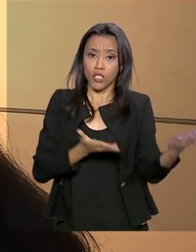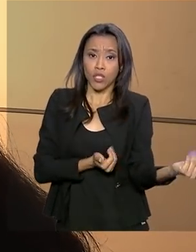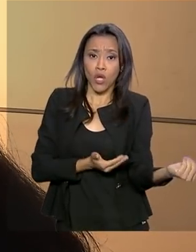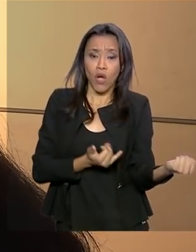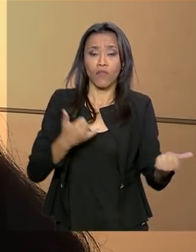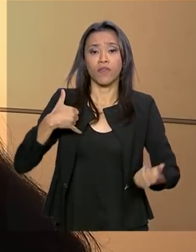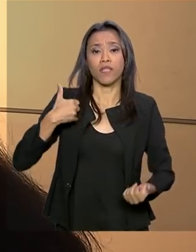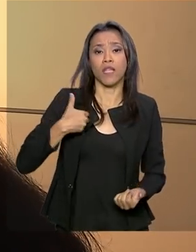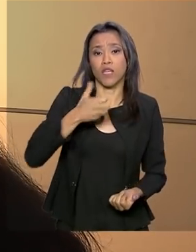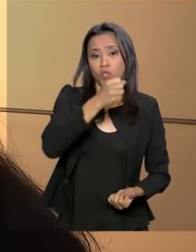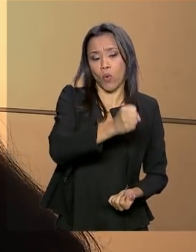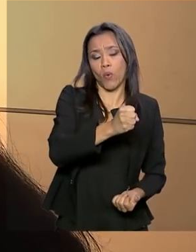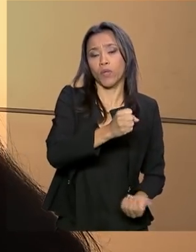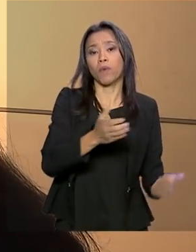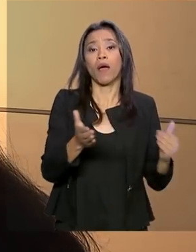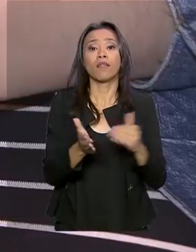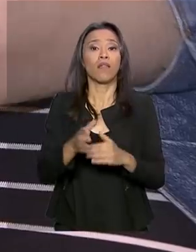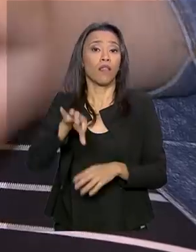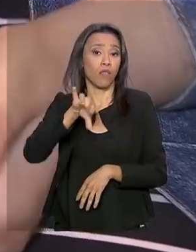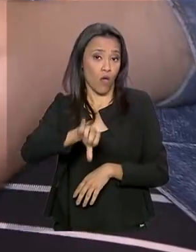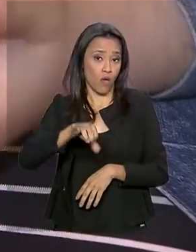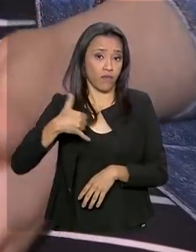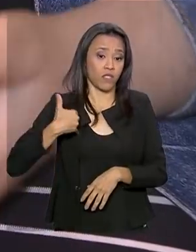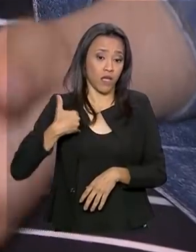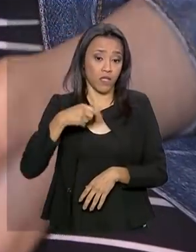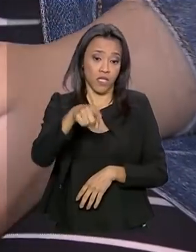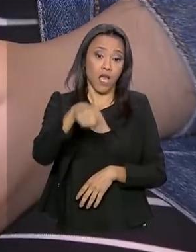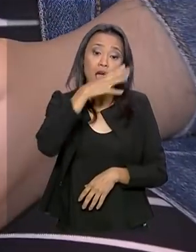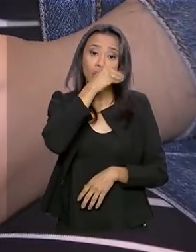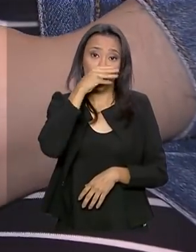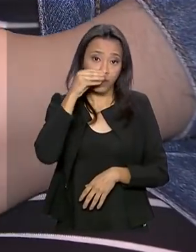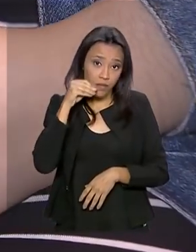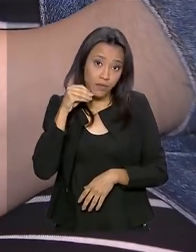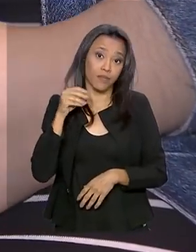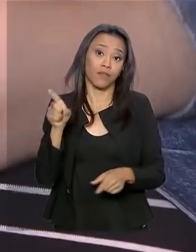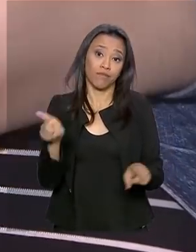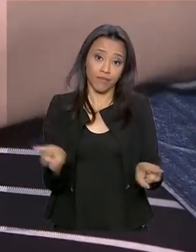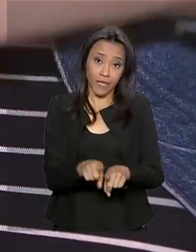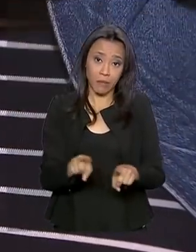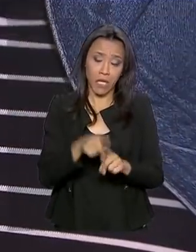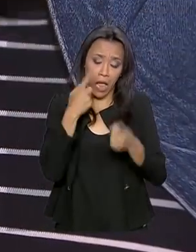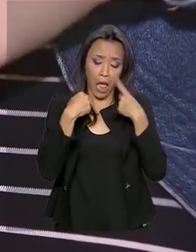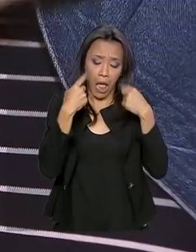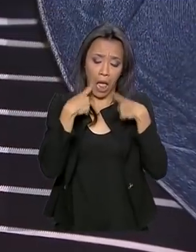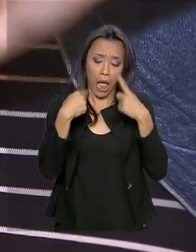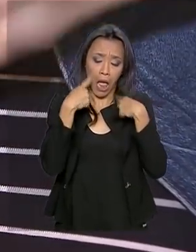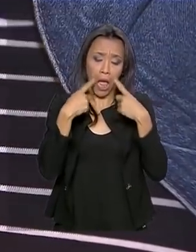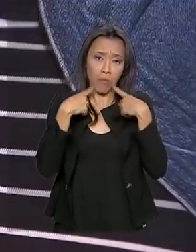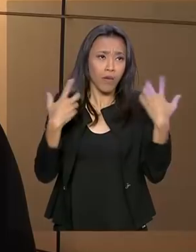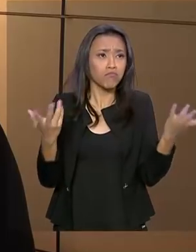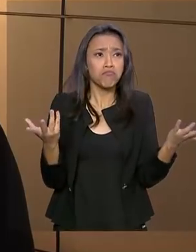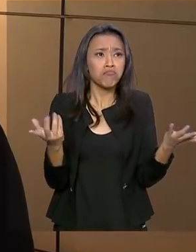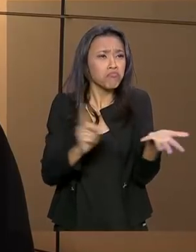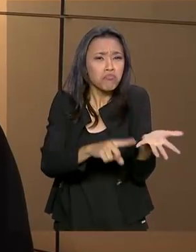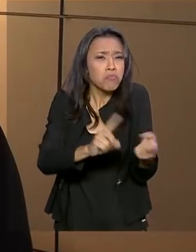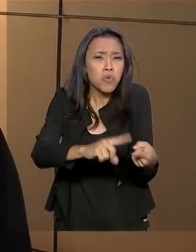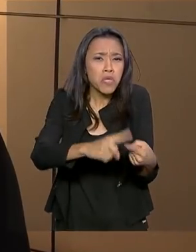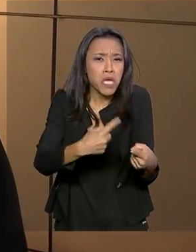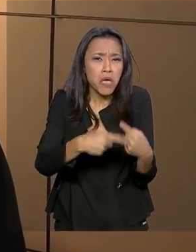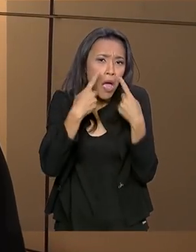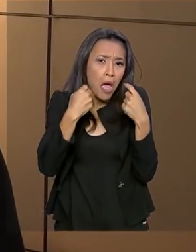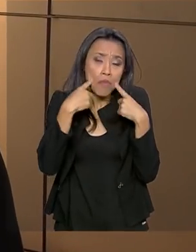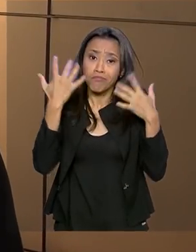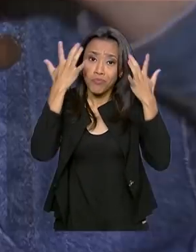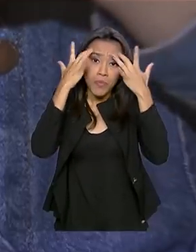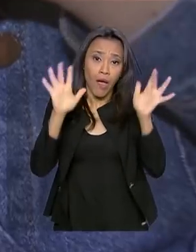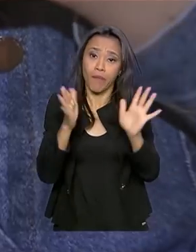tinha entre 8 e 9 anos de idade. Na adolescência vieram também as crises de choro sem razão aparente. No intervalo de